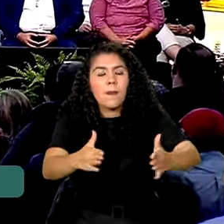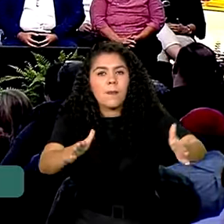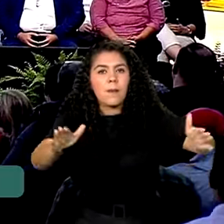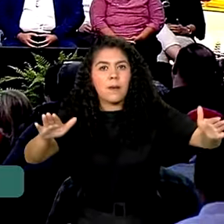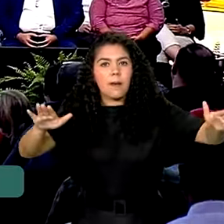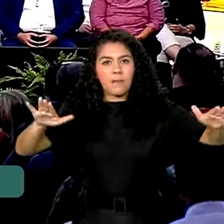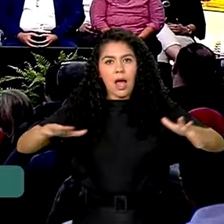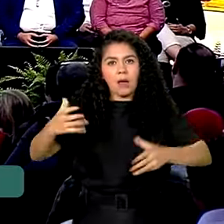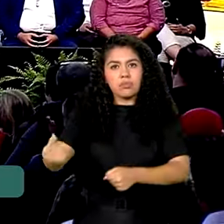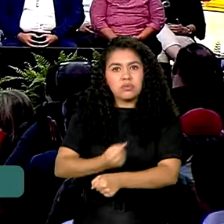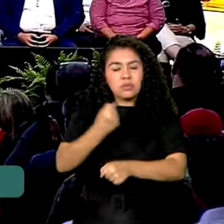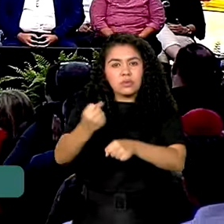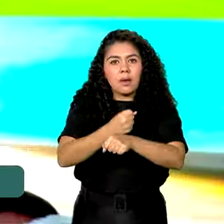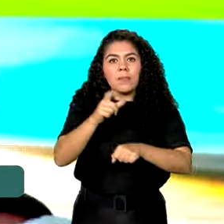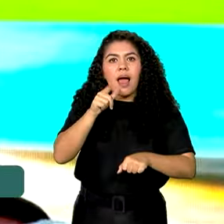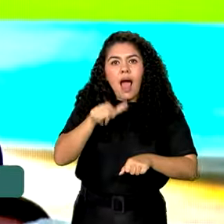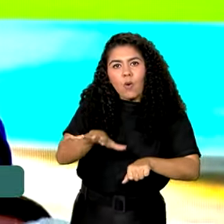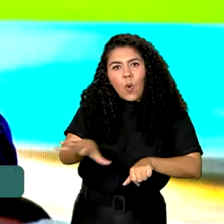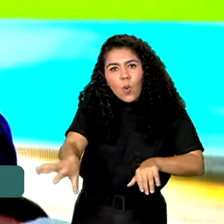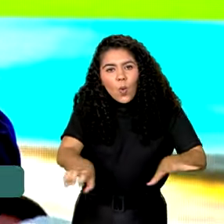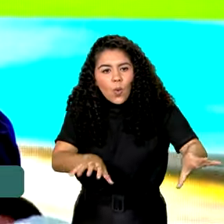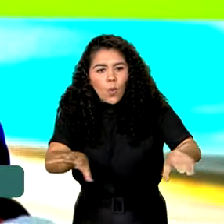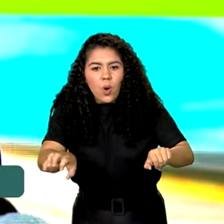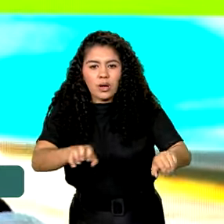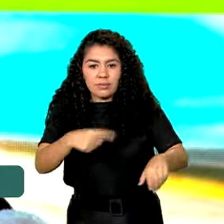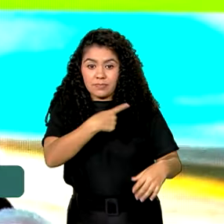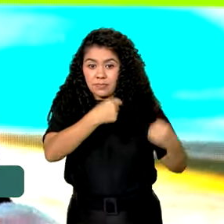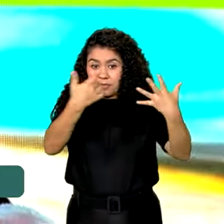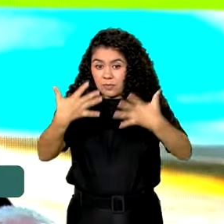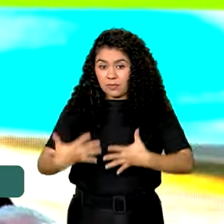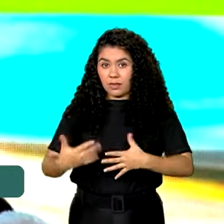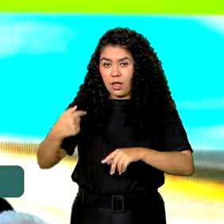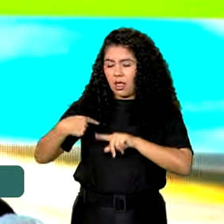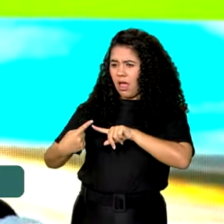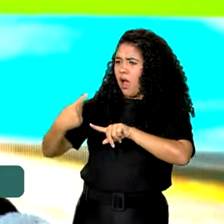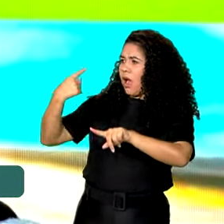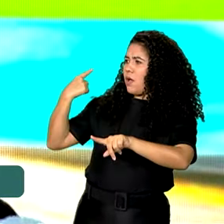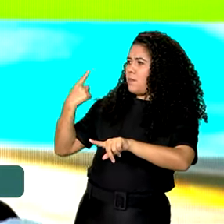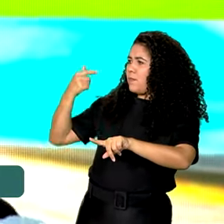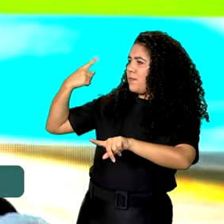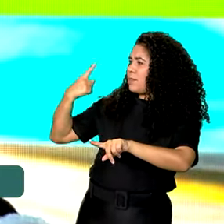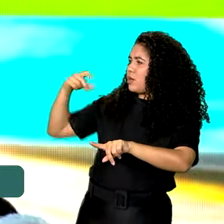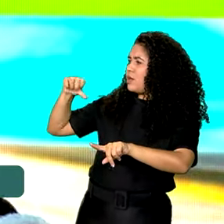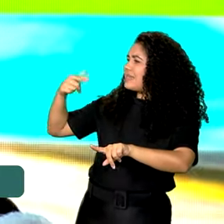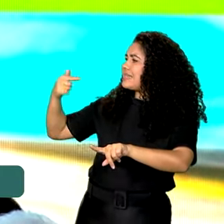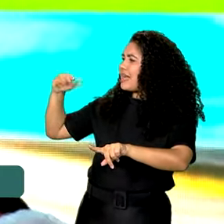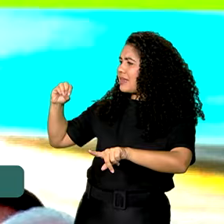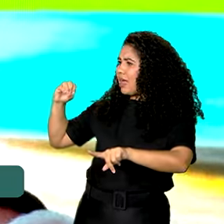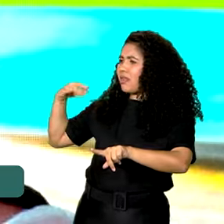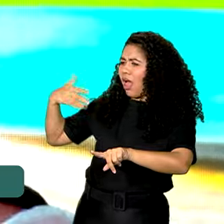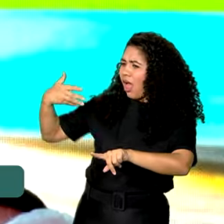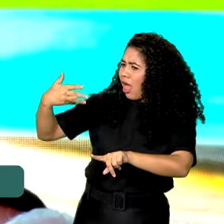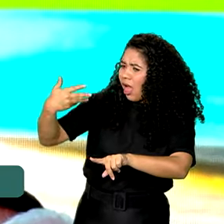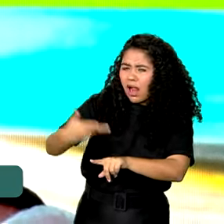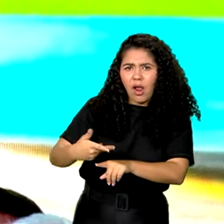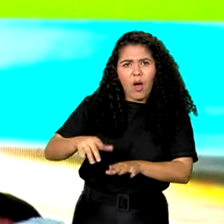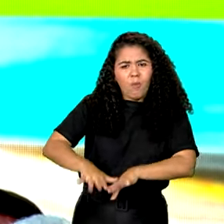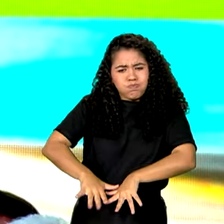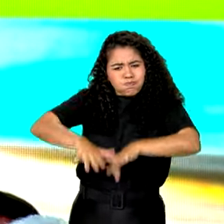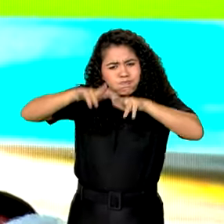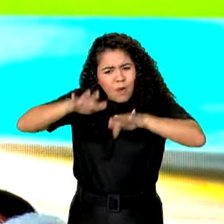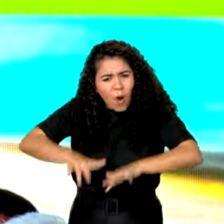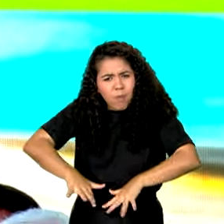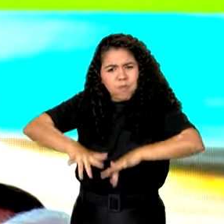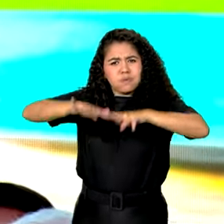drenagem de água da chuva na cidade. Desde que eu estou aqui em 70, já tinha enchente em 2021, inclusive. Morreu gente.